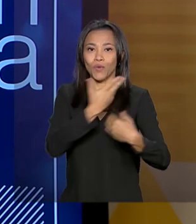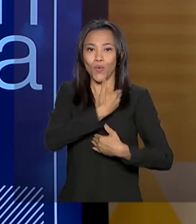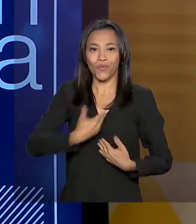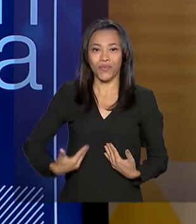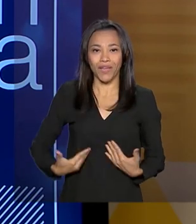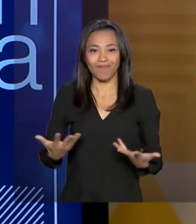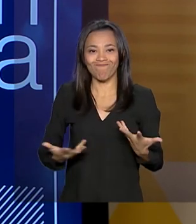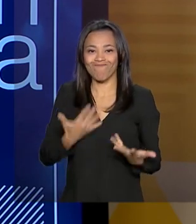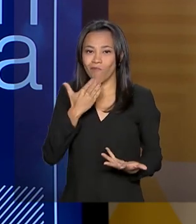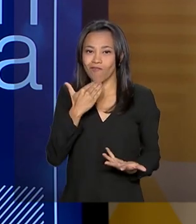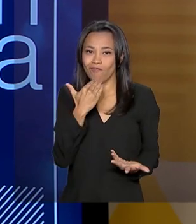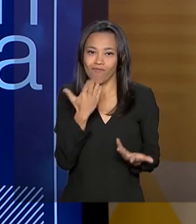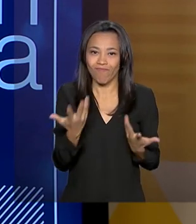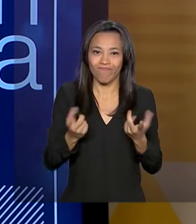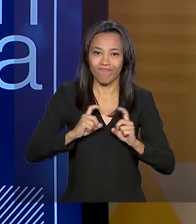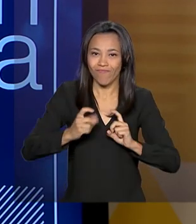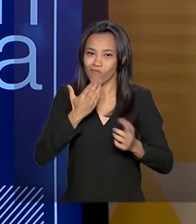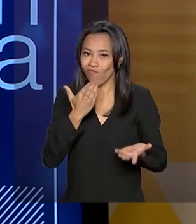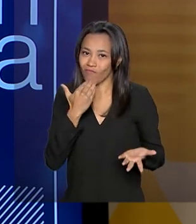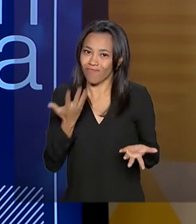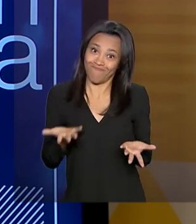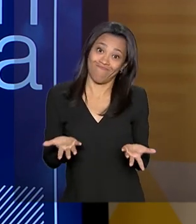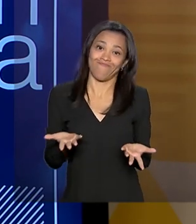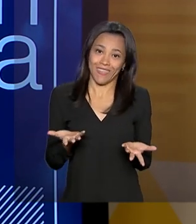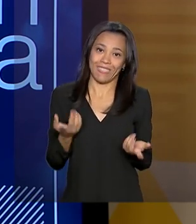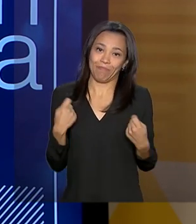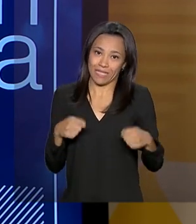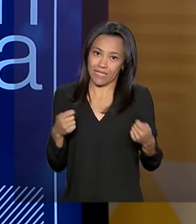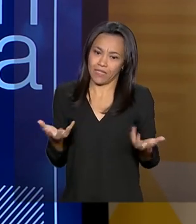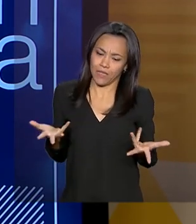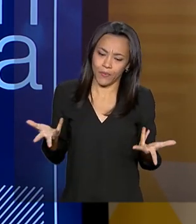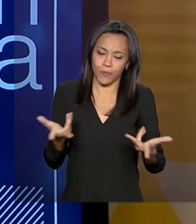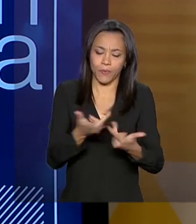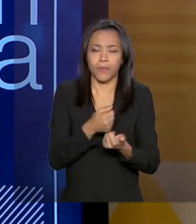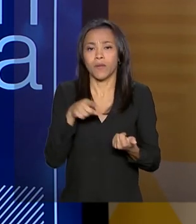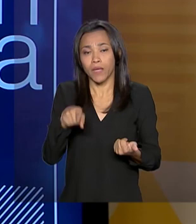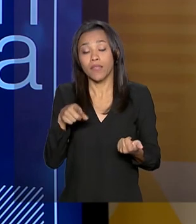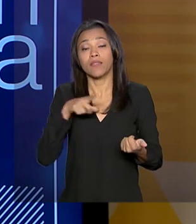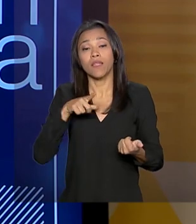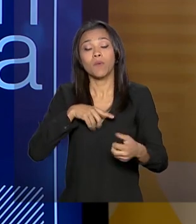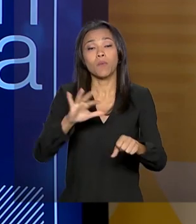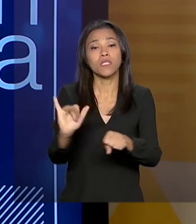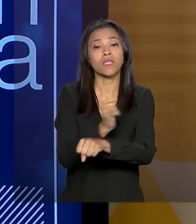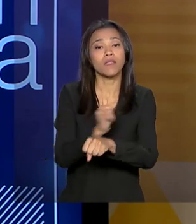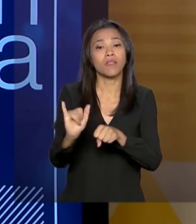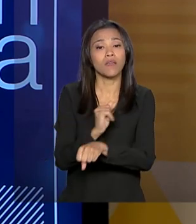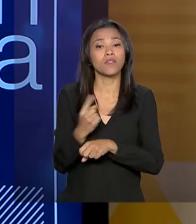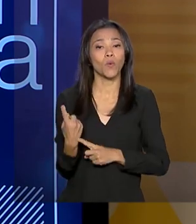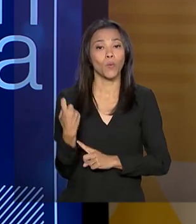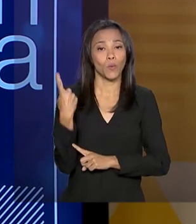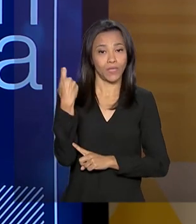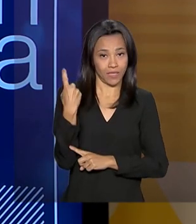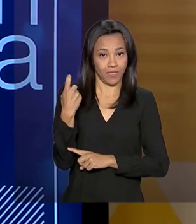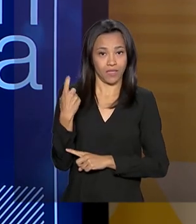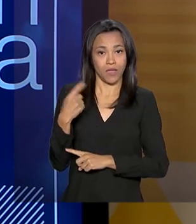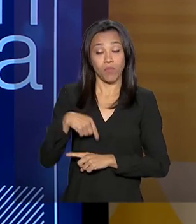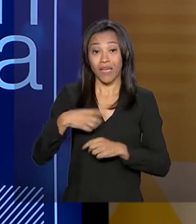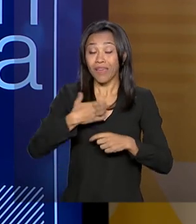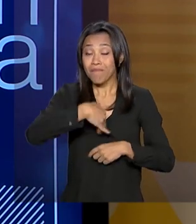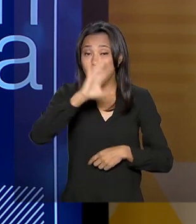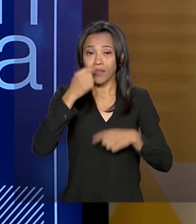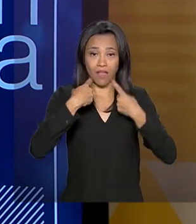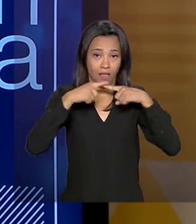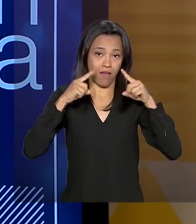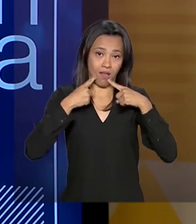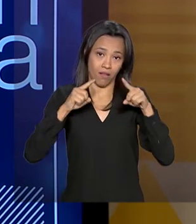nem tanto. Então, nada mais eficiente para o consumidor que ter uma ferramenta única. Porque os grandes reclamados,